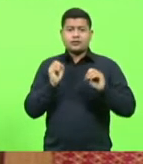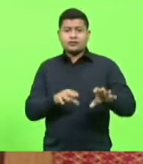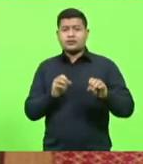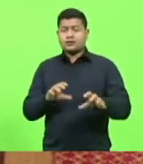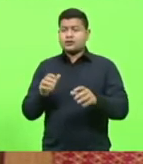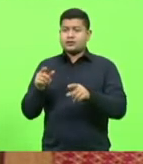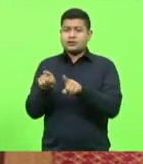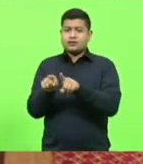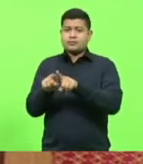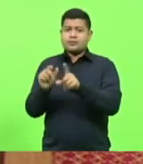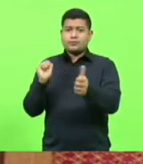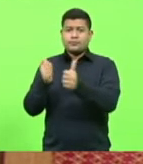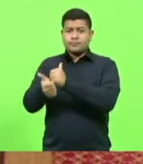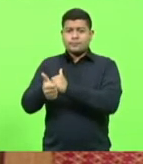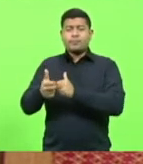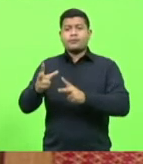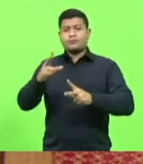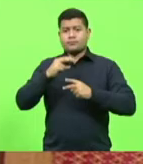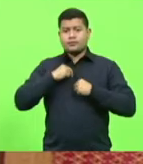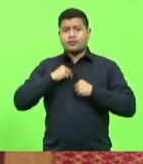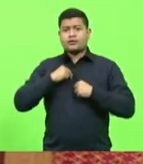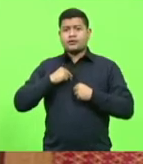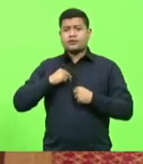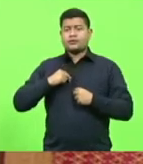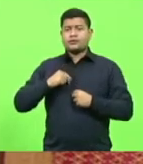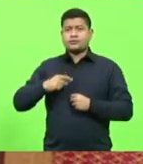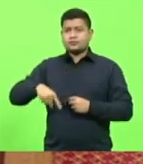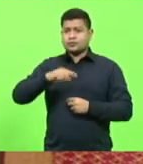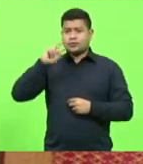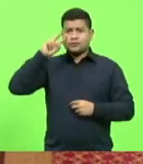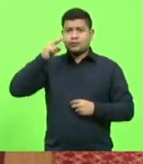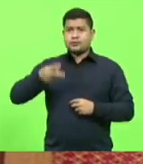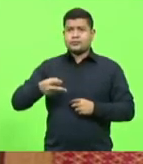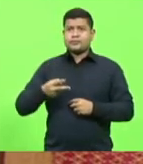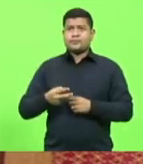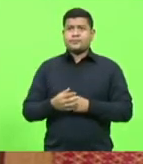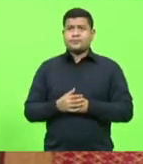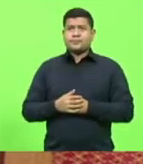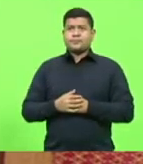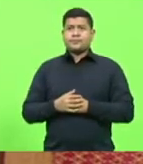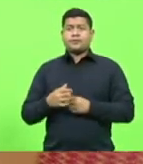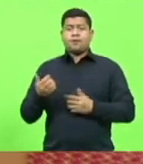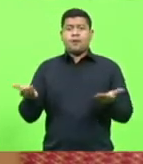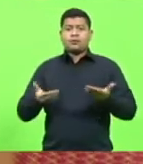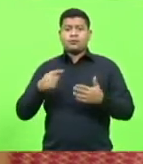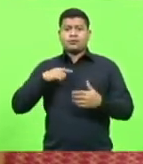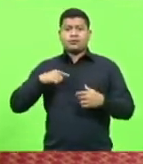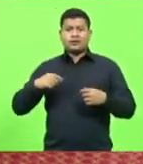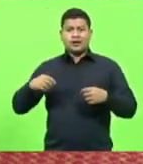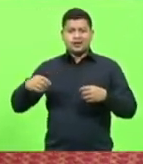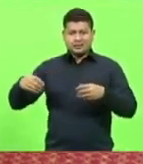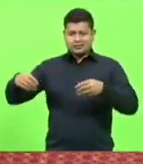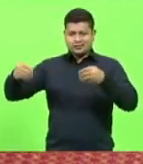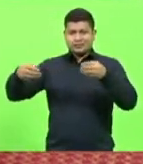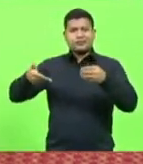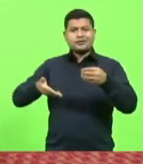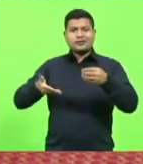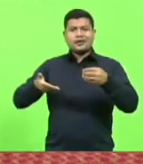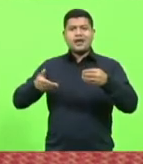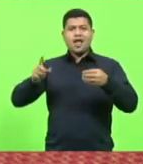esporte que merece o nosso registro. Eu tenho hoje aqui uma camisa para